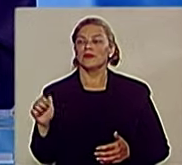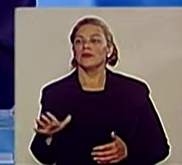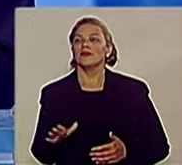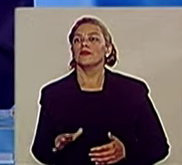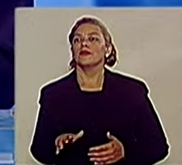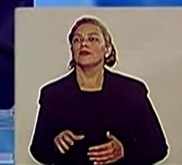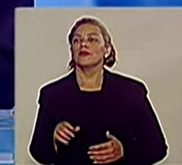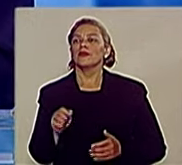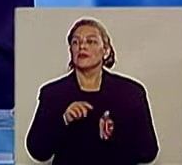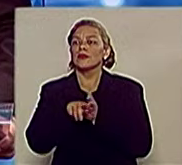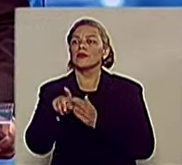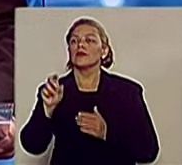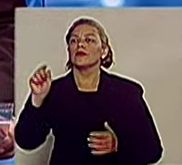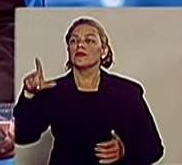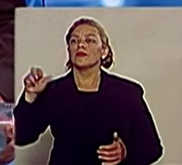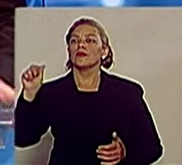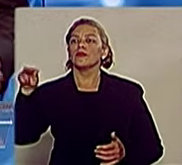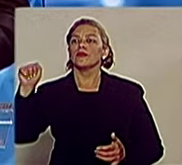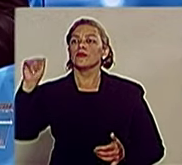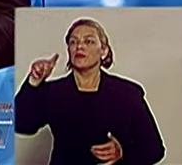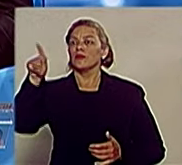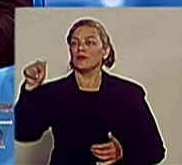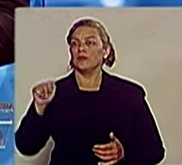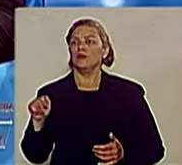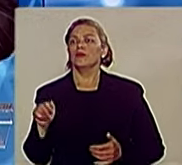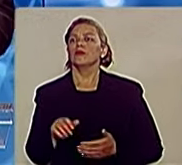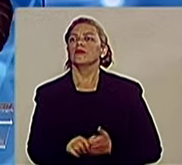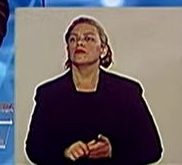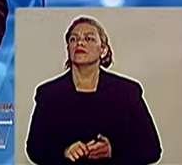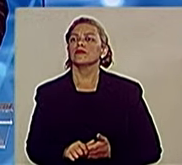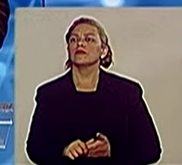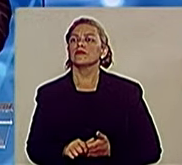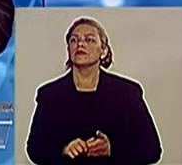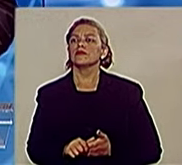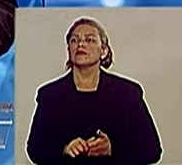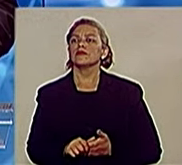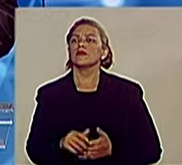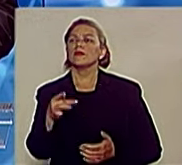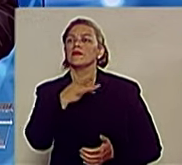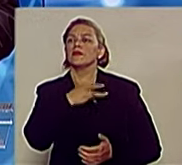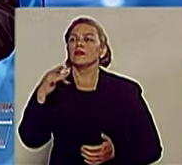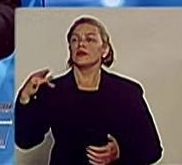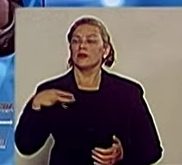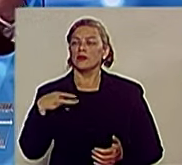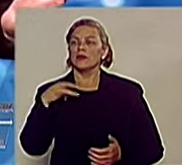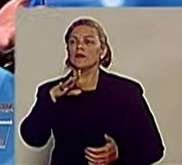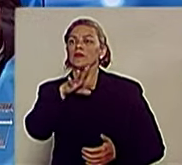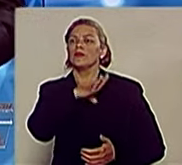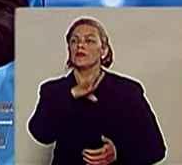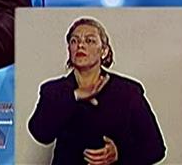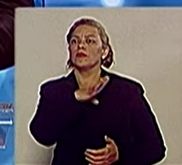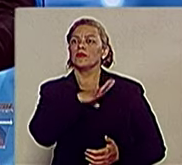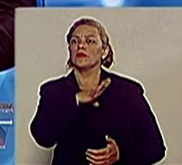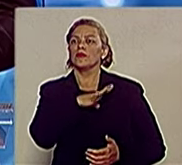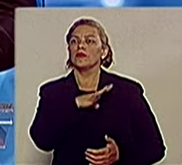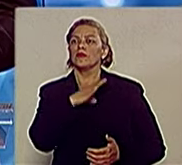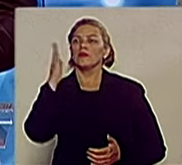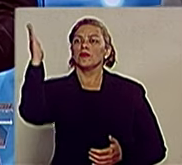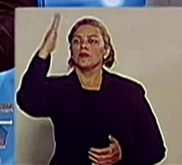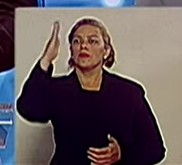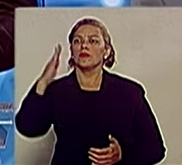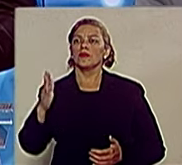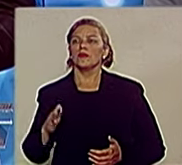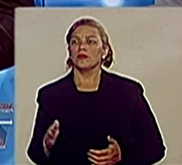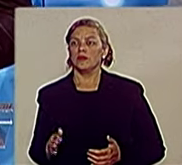Pois não, 30 segundos. Luiz Carlos, candidato, a saúde da nossa cidade já é como no Brasil todo, já